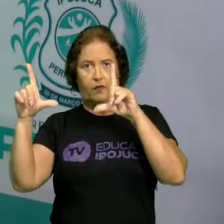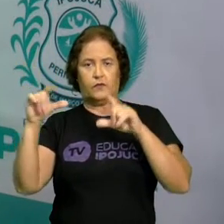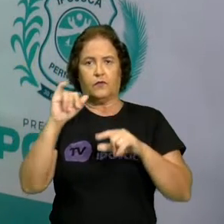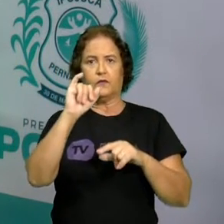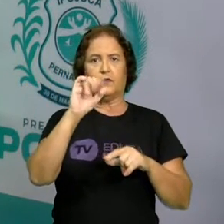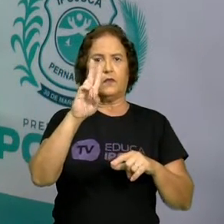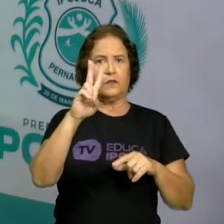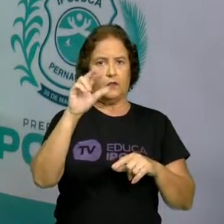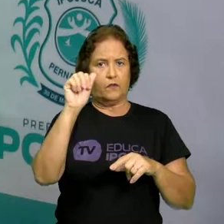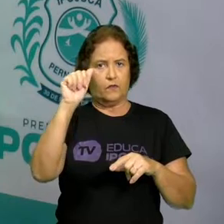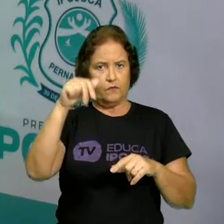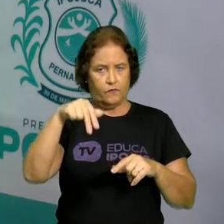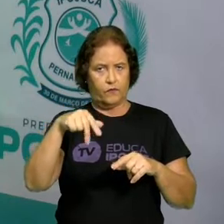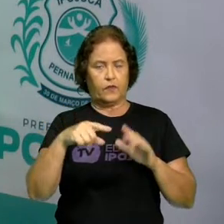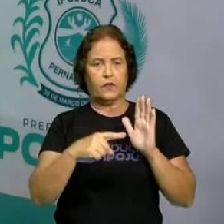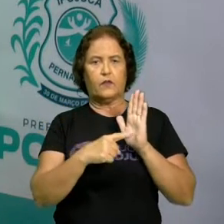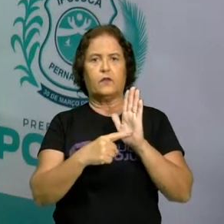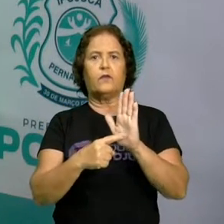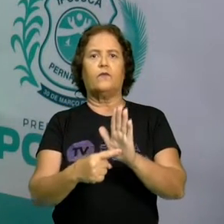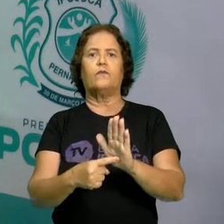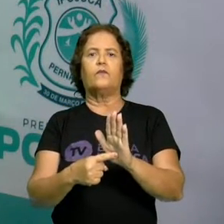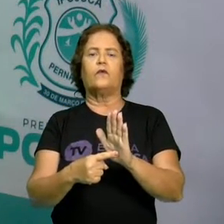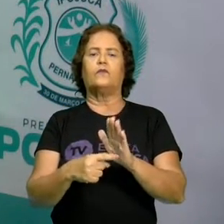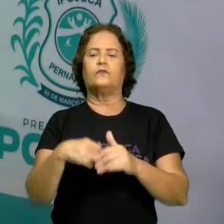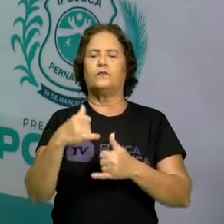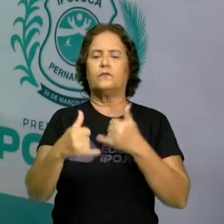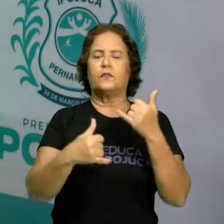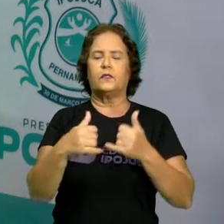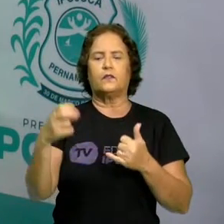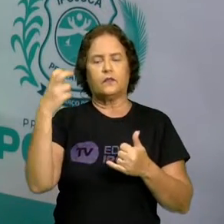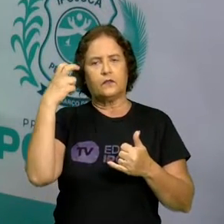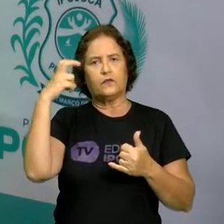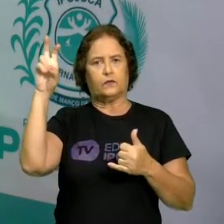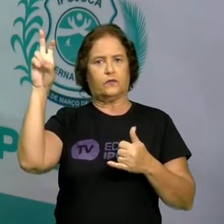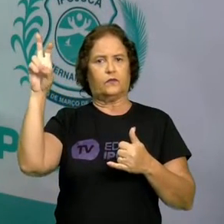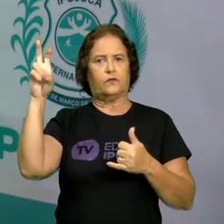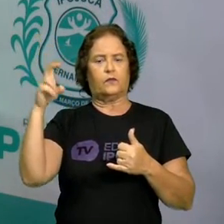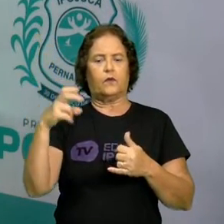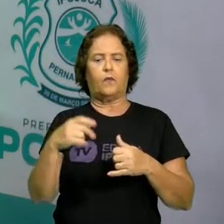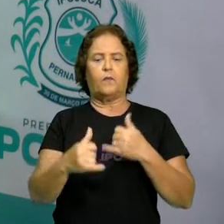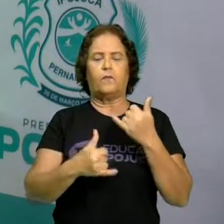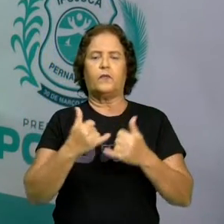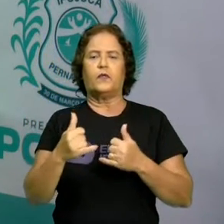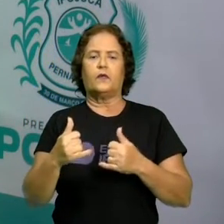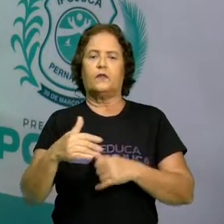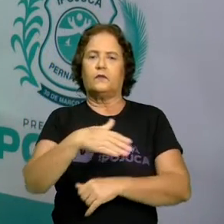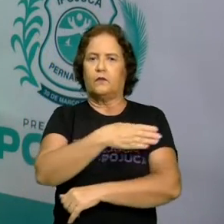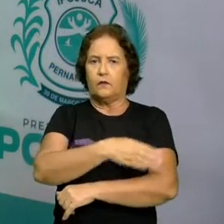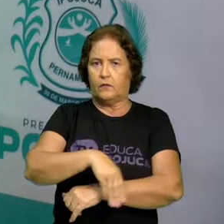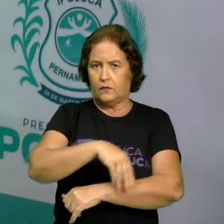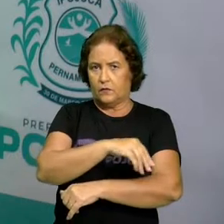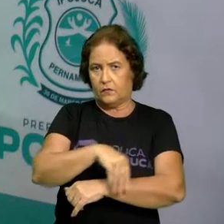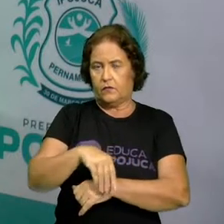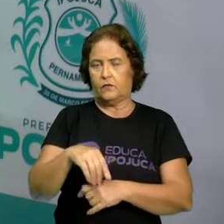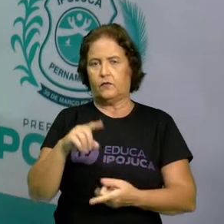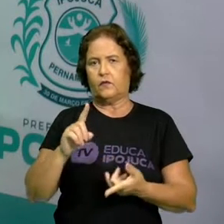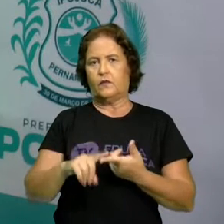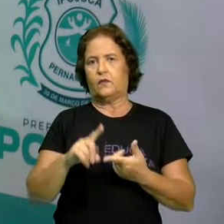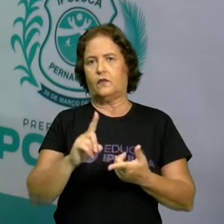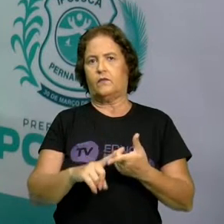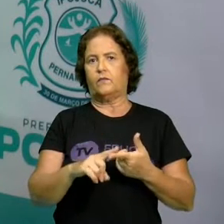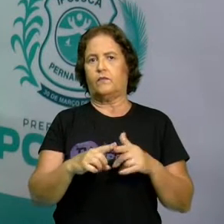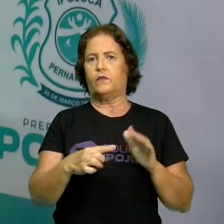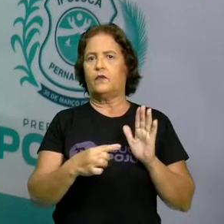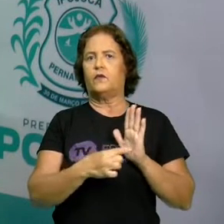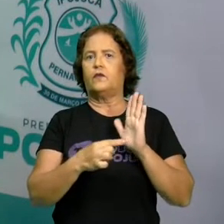infância, né? Aquela brincadeira cultural mesmo, que é aquela brincadeira de rua. E aí eu trago para vocês também a apresentação